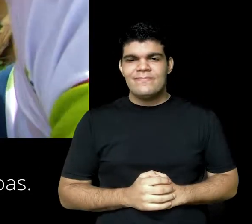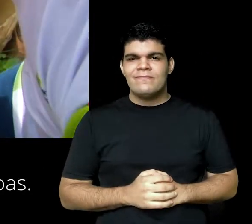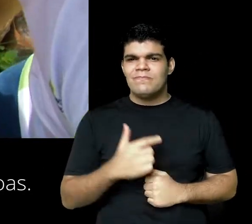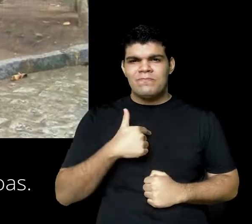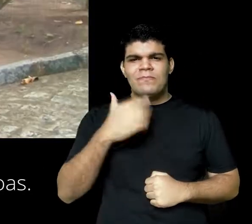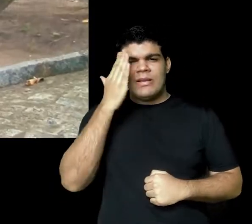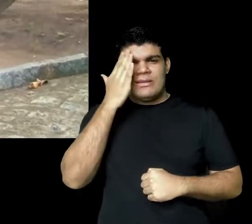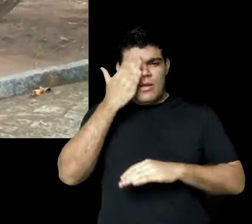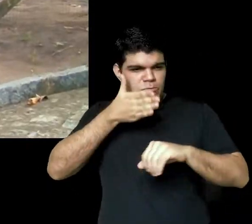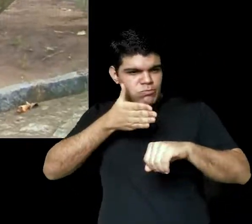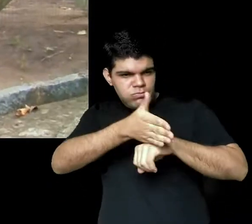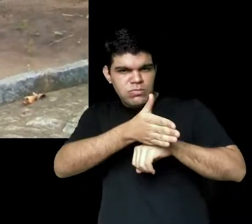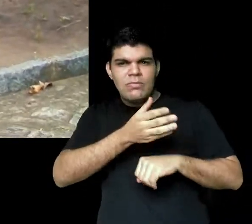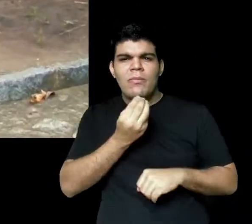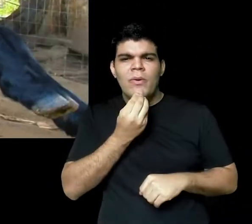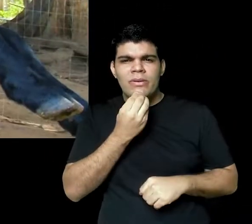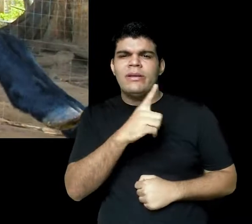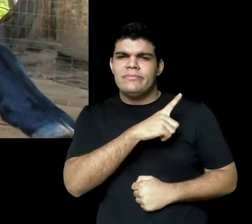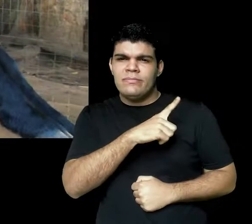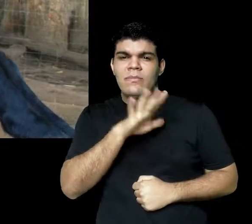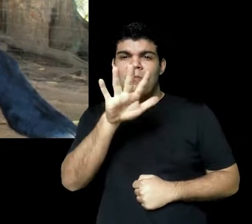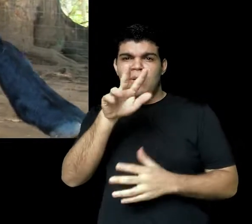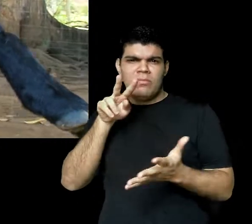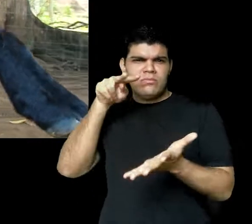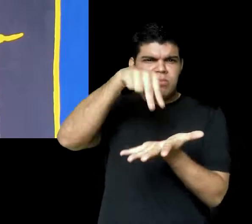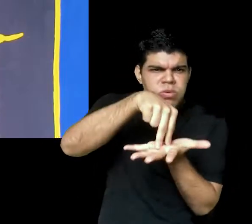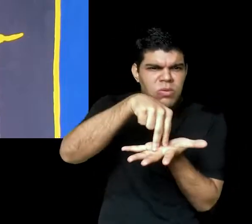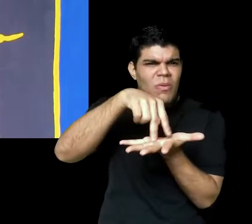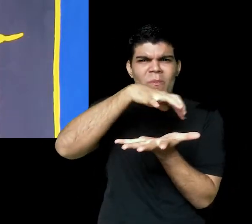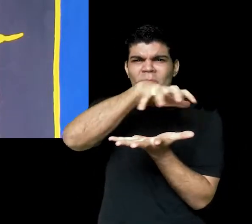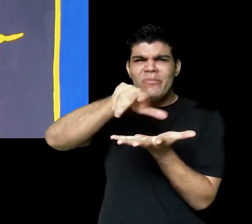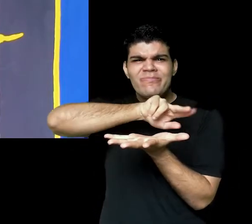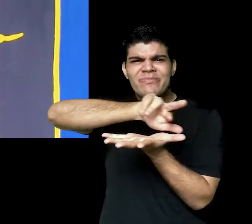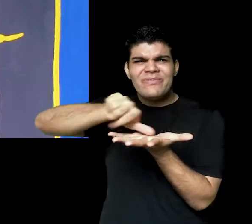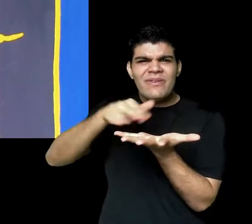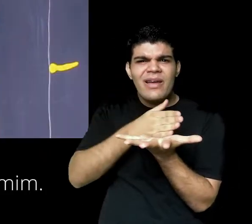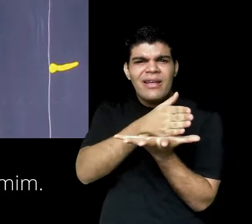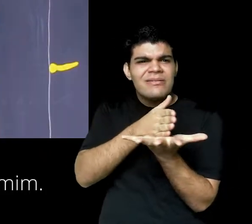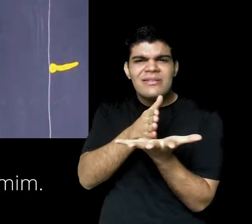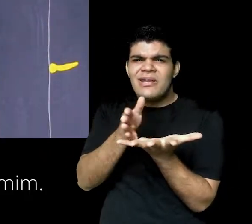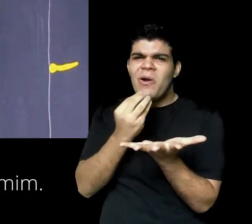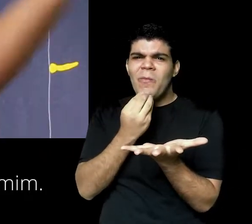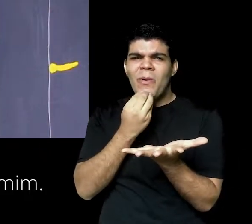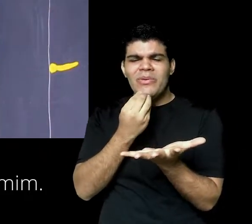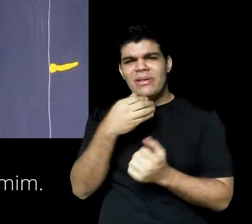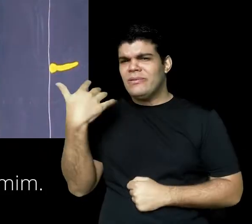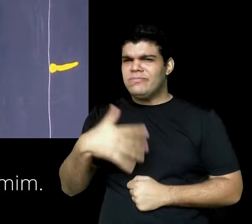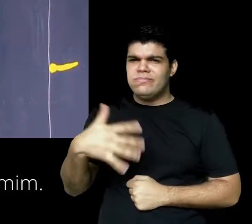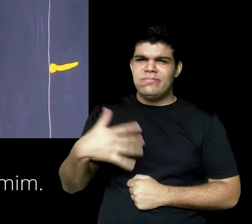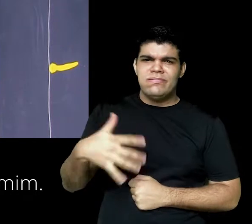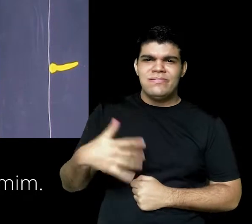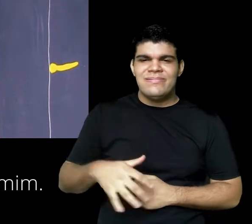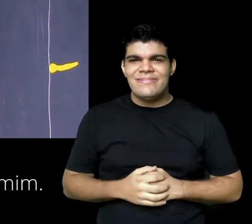outras pessoas. Eu não sabia que eu ia chegar aqui e encontrar esse mundo tão vasto. Eu sabia que ia ter várias oportunidades. Eu sabia que ia ter um universo de